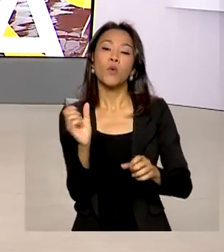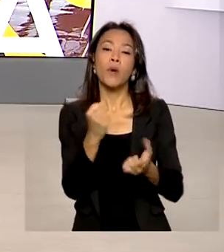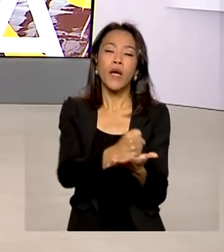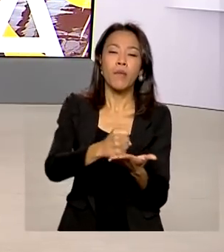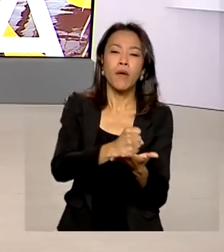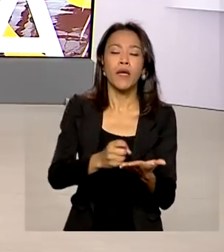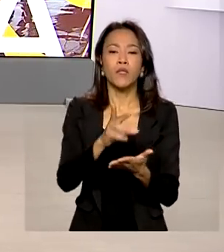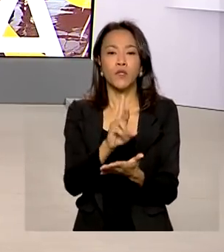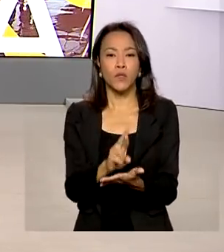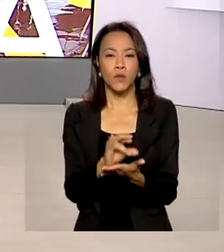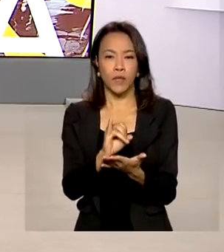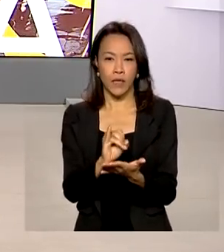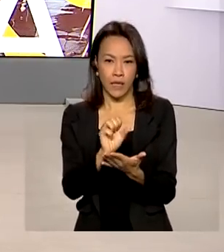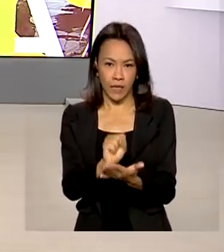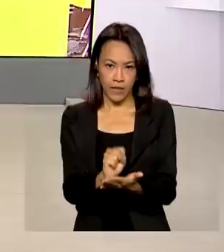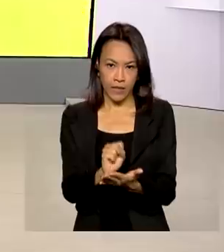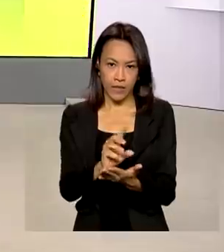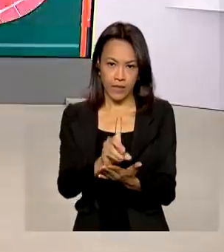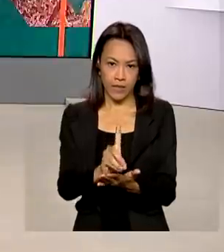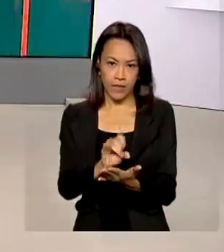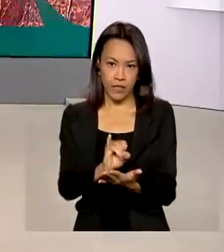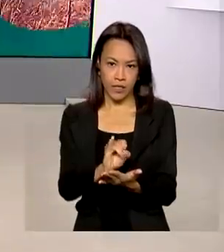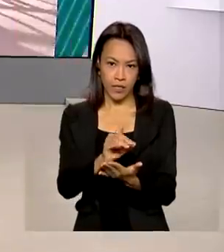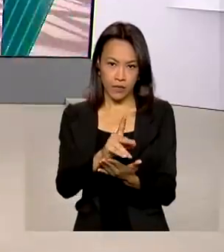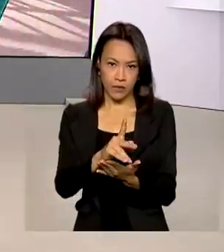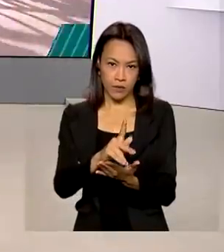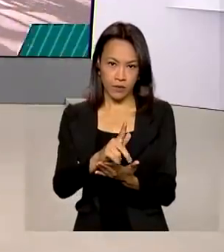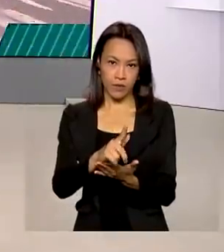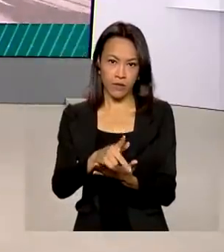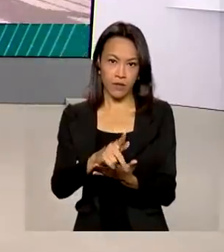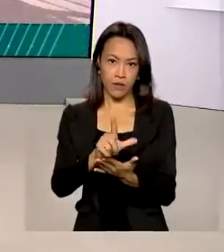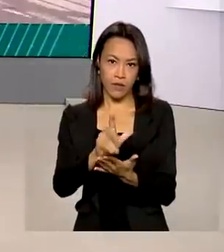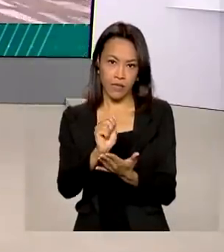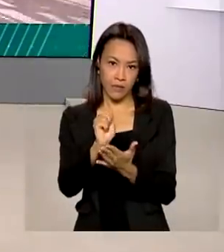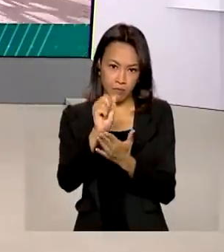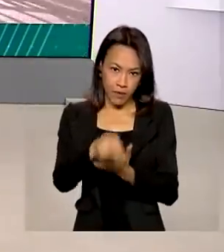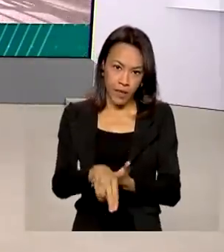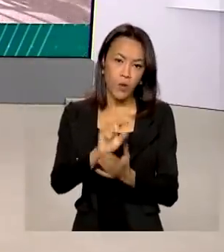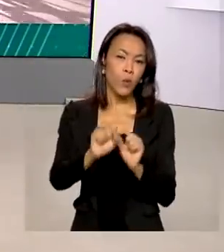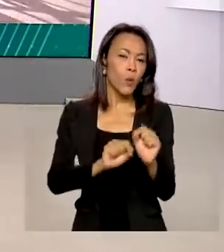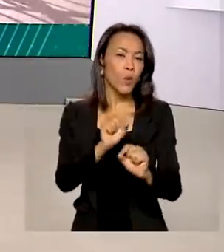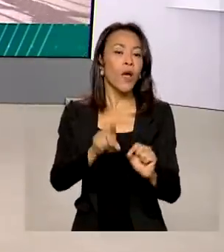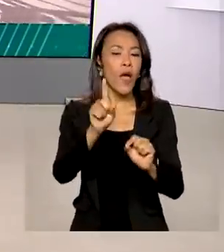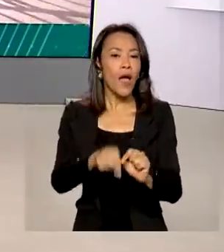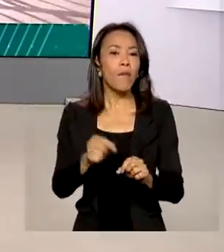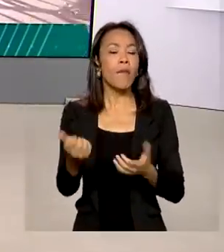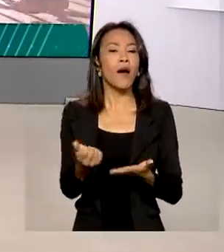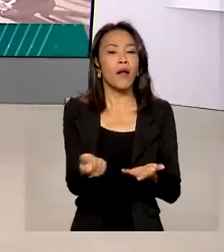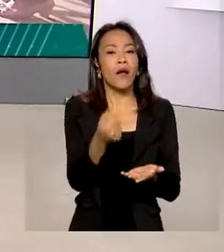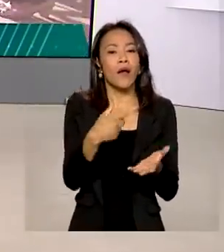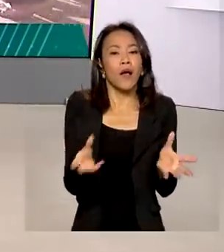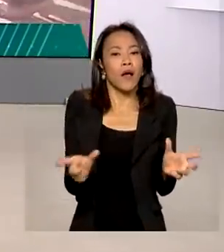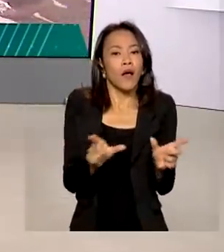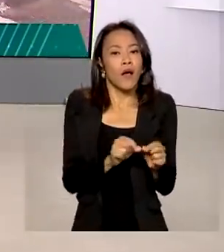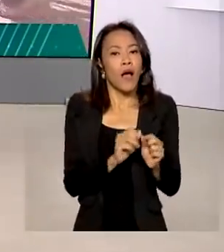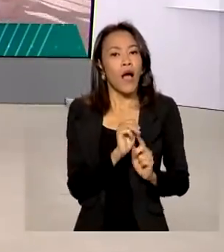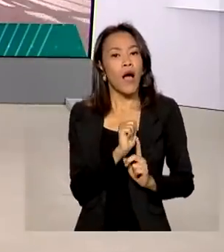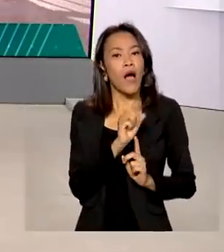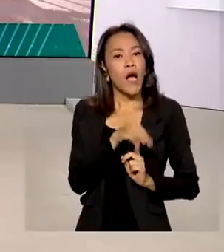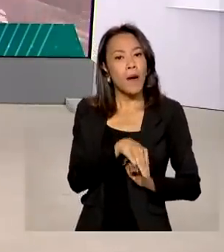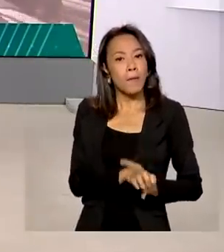-PLAN no Sistema Único de Saúde. Ele serve para o tratamento de atrofia muscular espinhal, a AME, tipo 1.